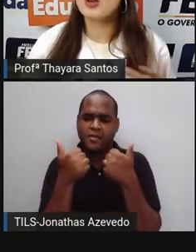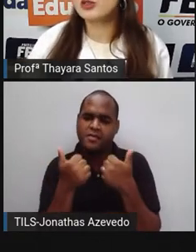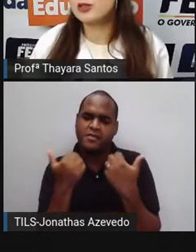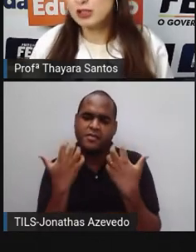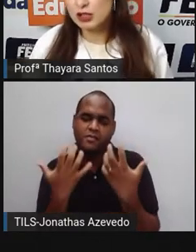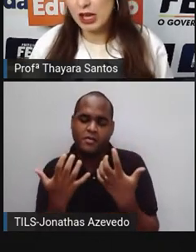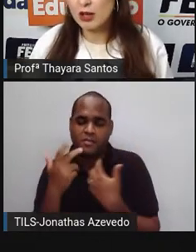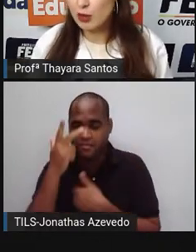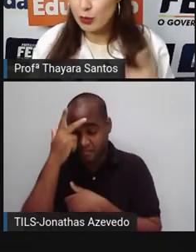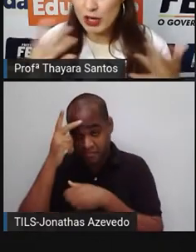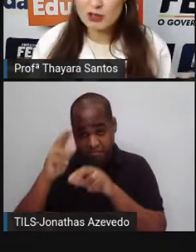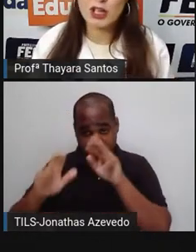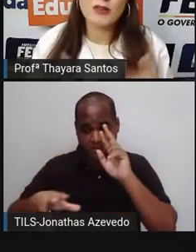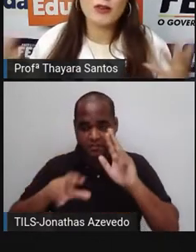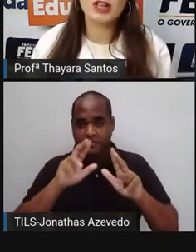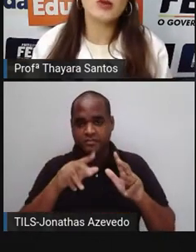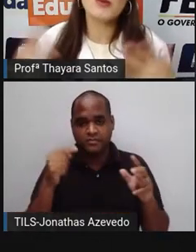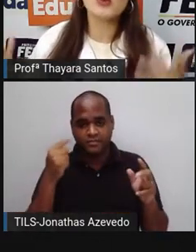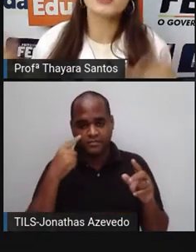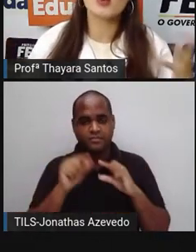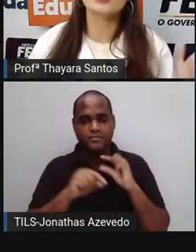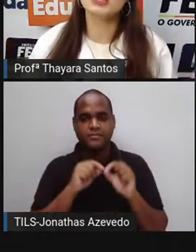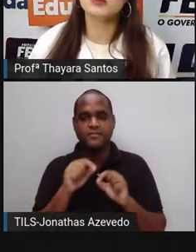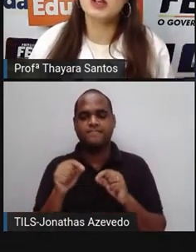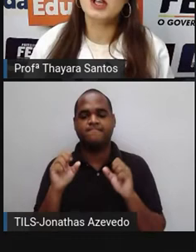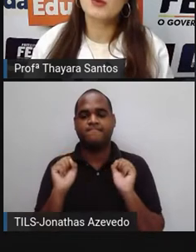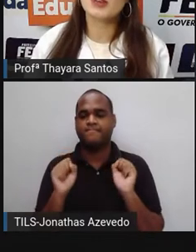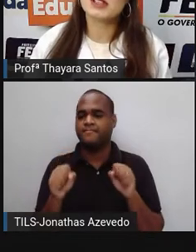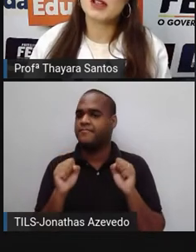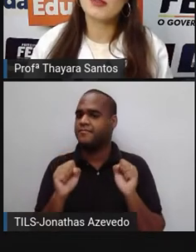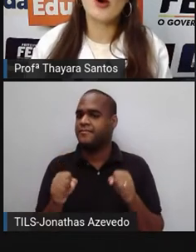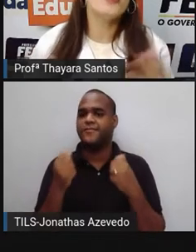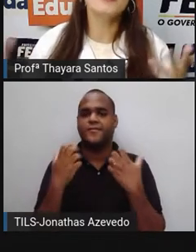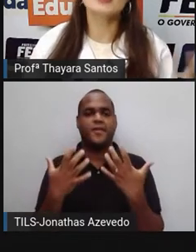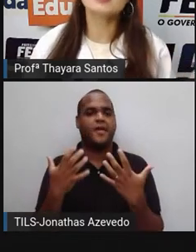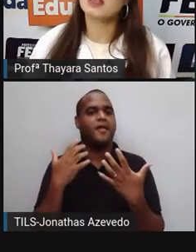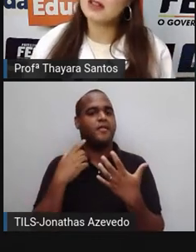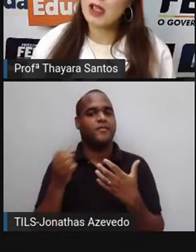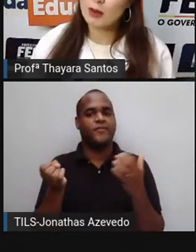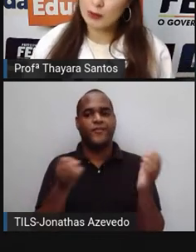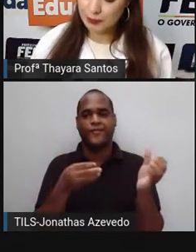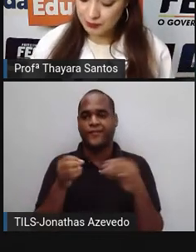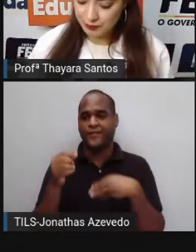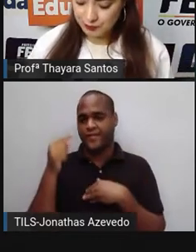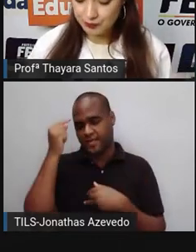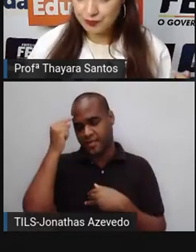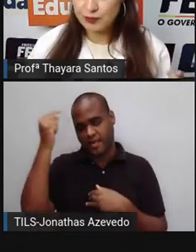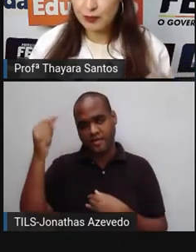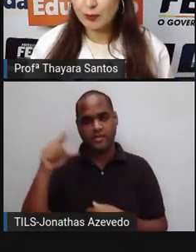os outros enxergam. Então, por isso que ele vive ali numa busca contínua por essa forma física ideal.